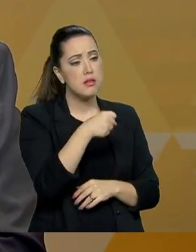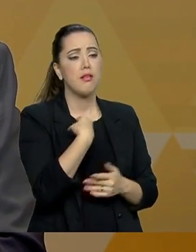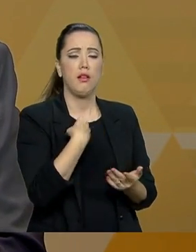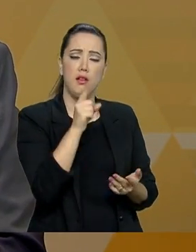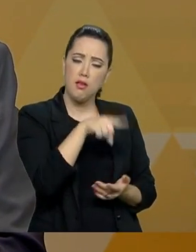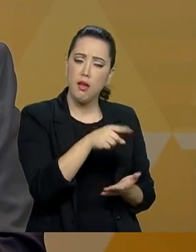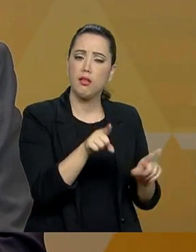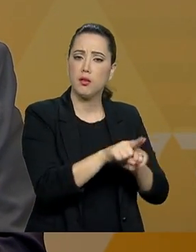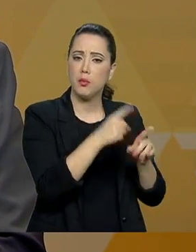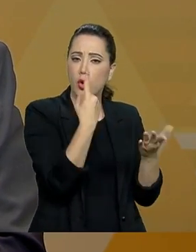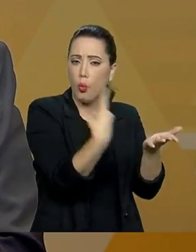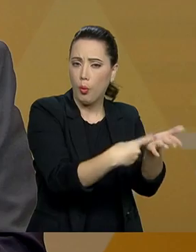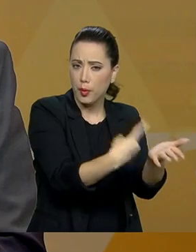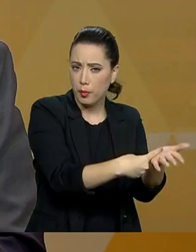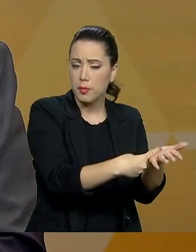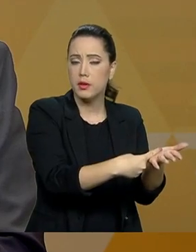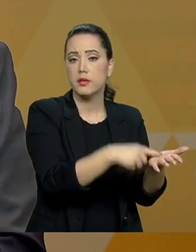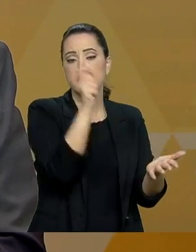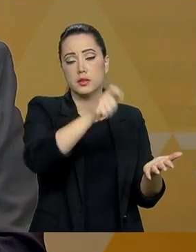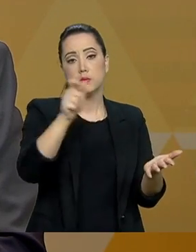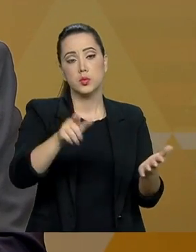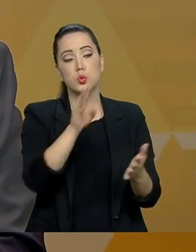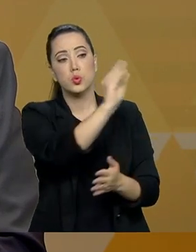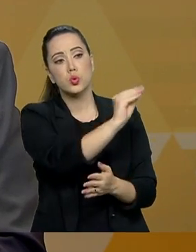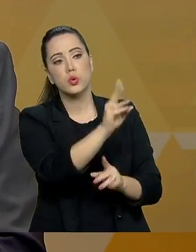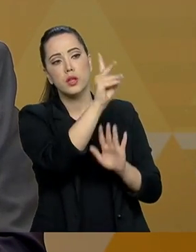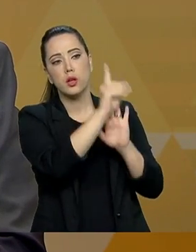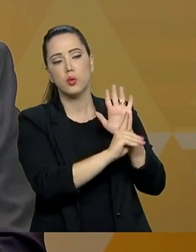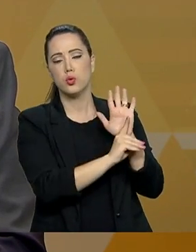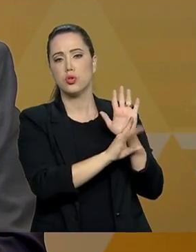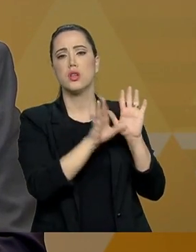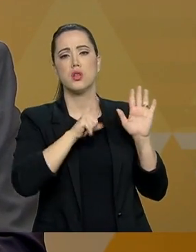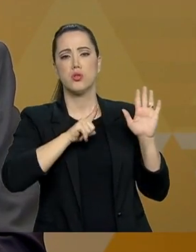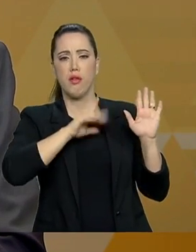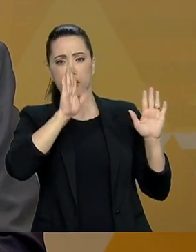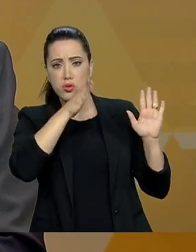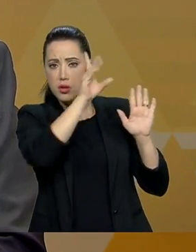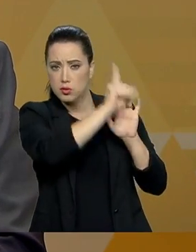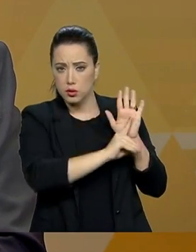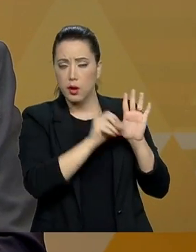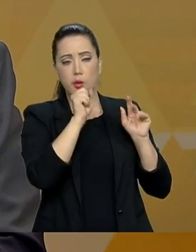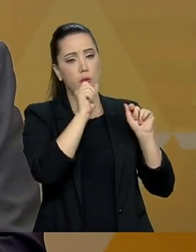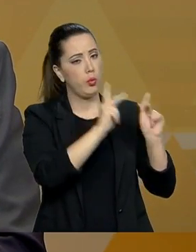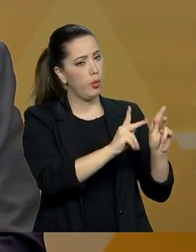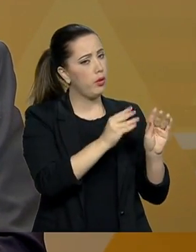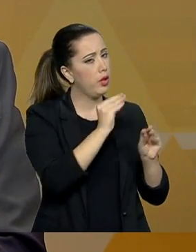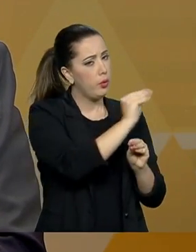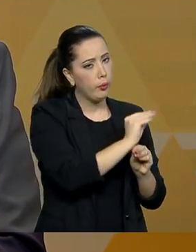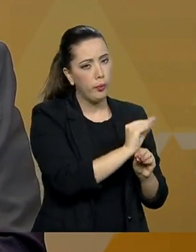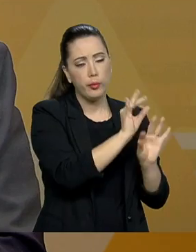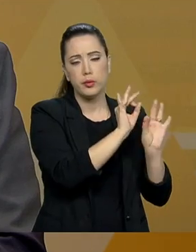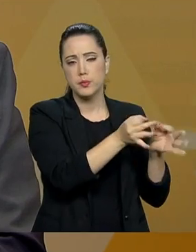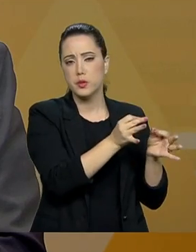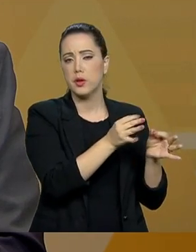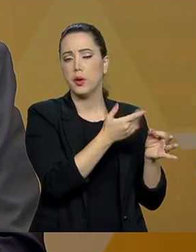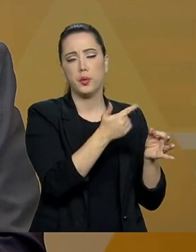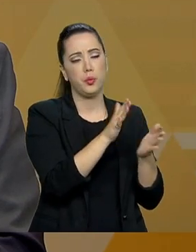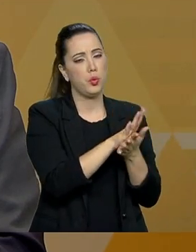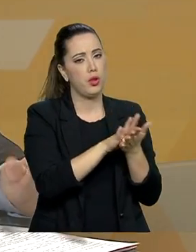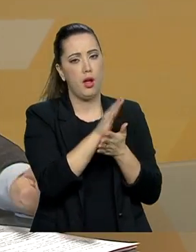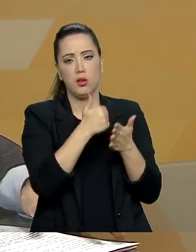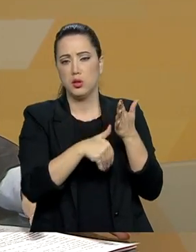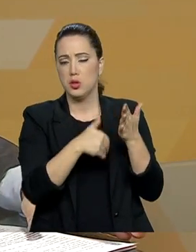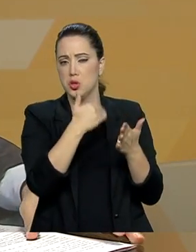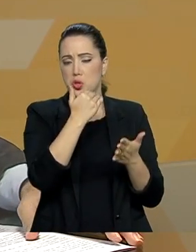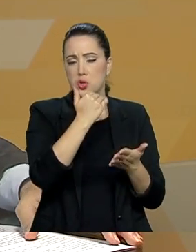governo de preservar os direitos que foram adquiridos por aqueles que já estão aposentados ou são pensionistas. E já